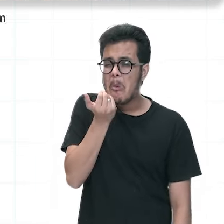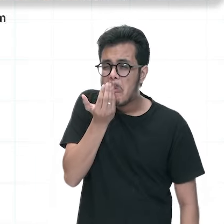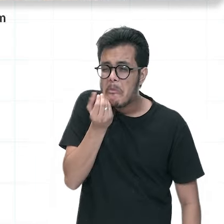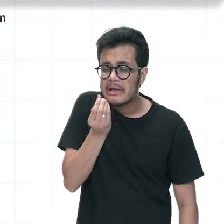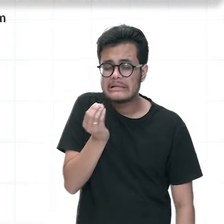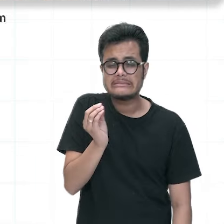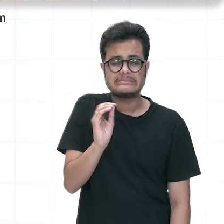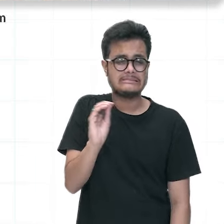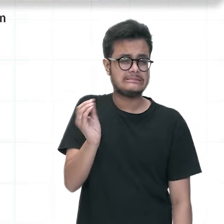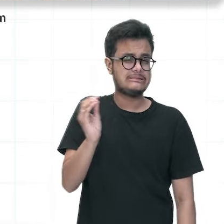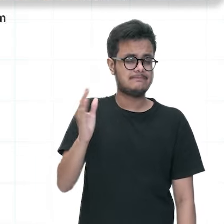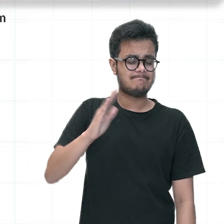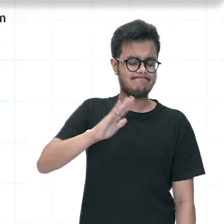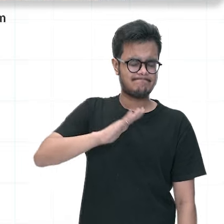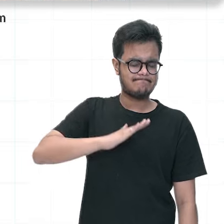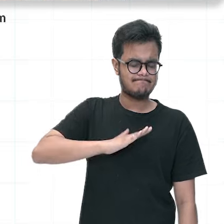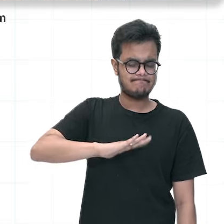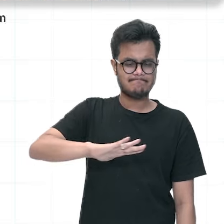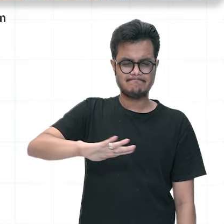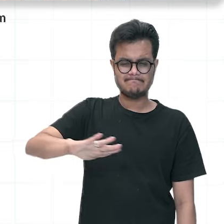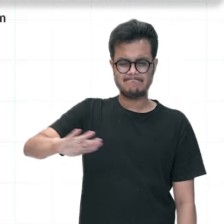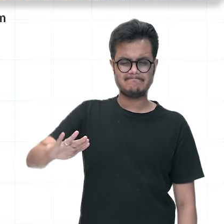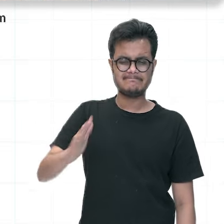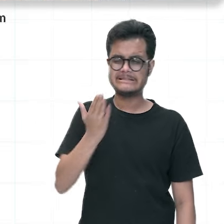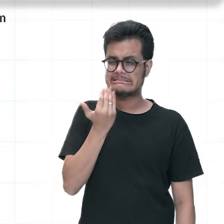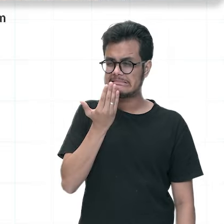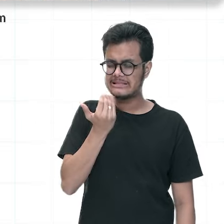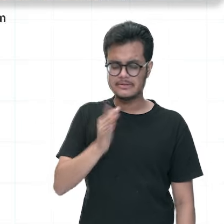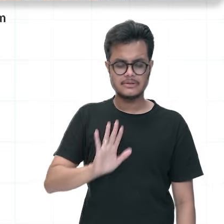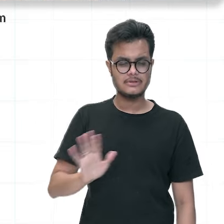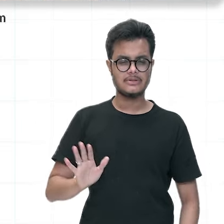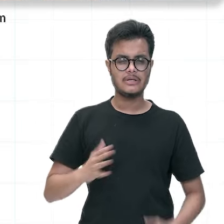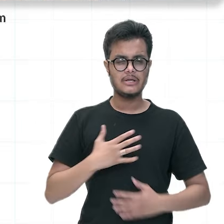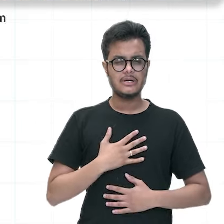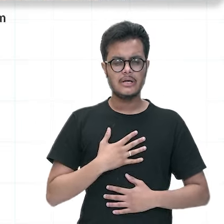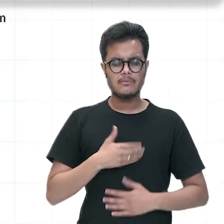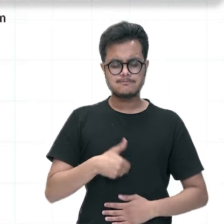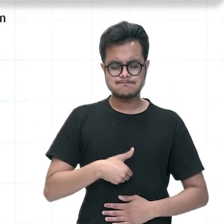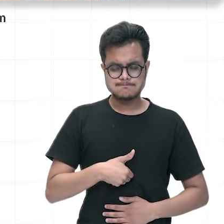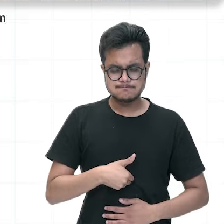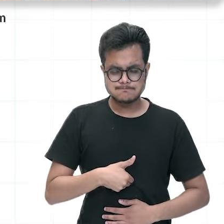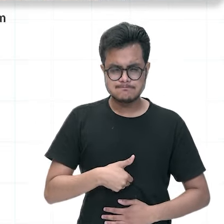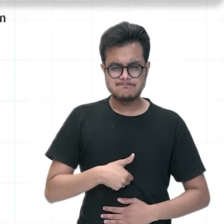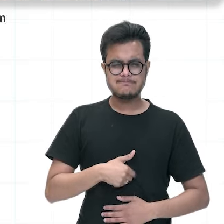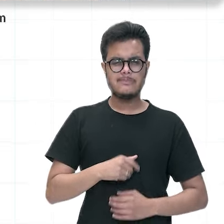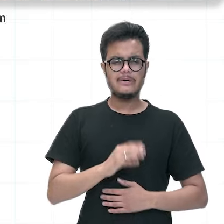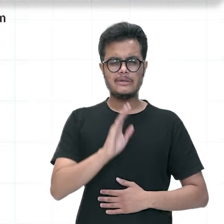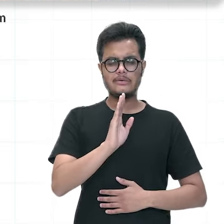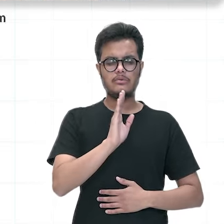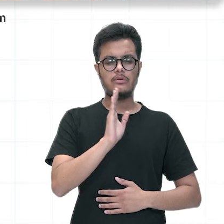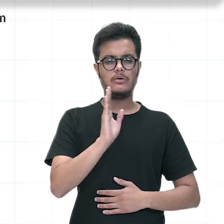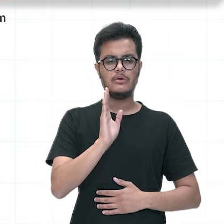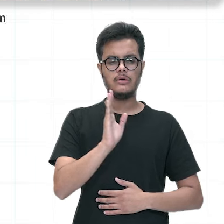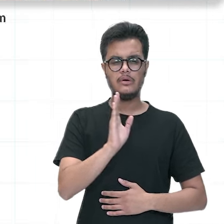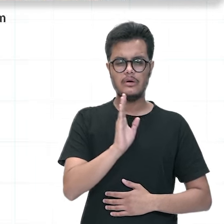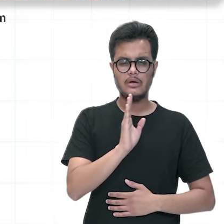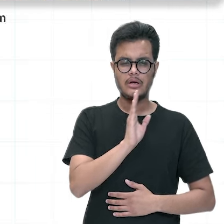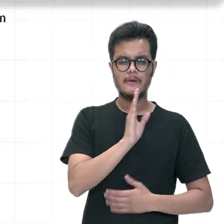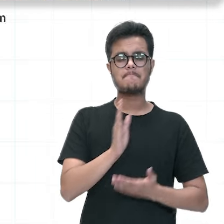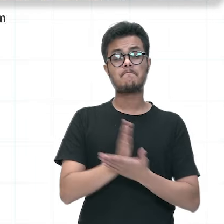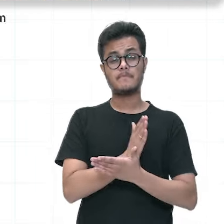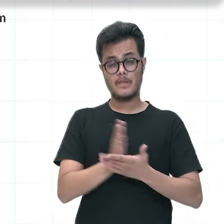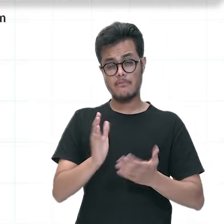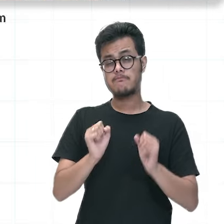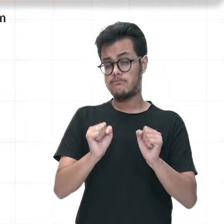A pessoa não quer se alimentar, não quer ingerir nenhum alimento. Sente enjoos, náuseas, né? Pode chegar a sentir aí